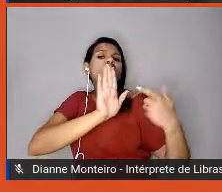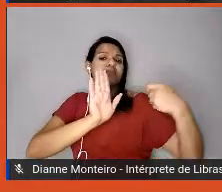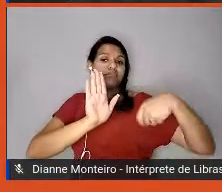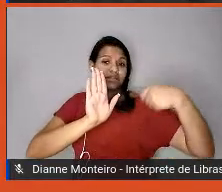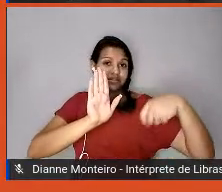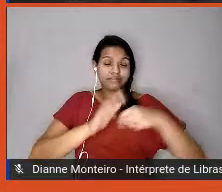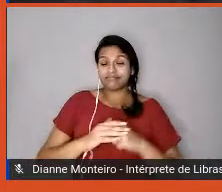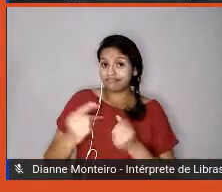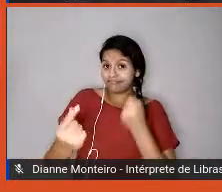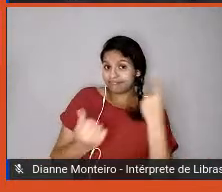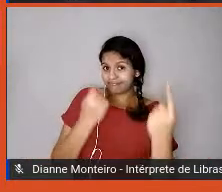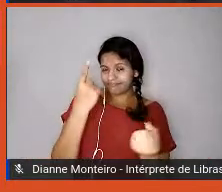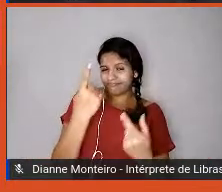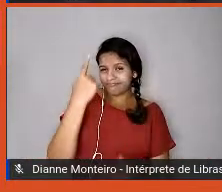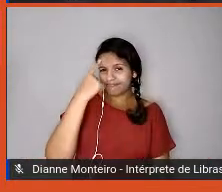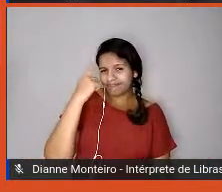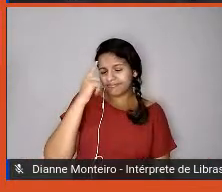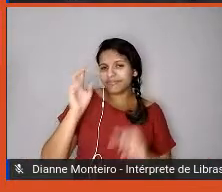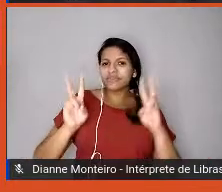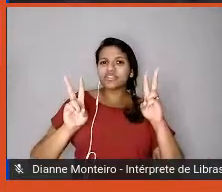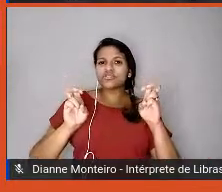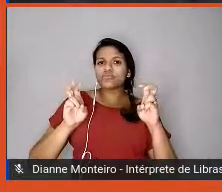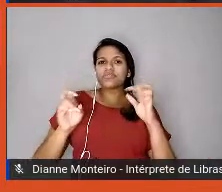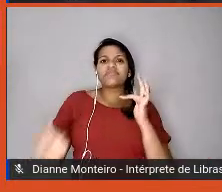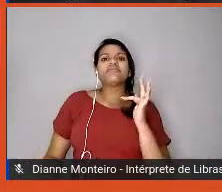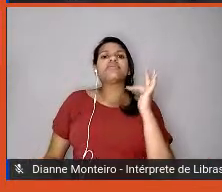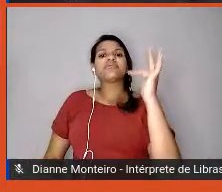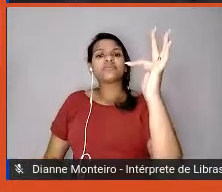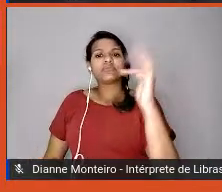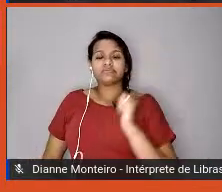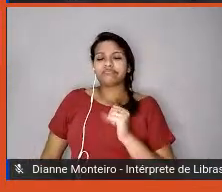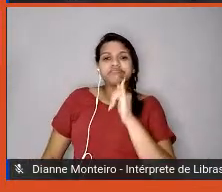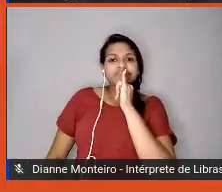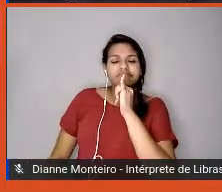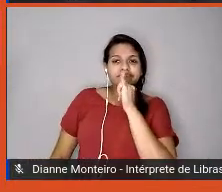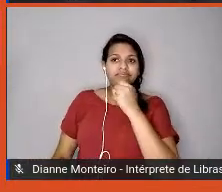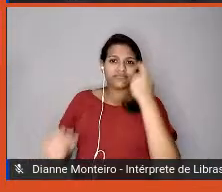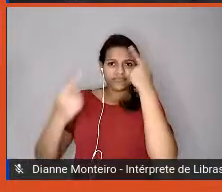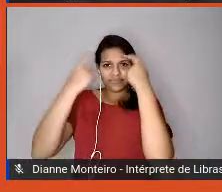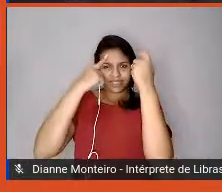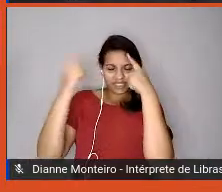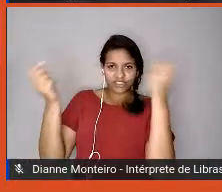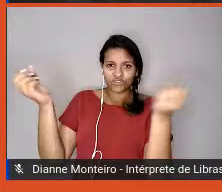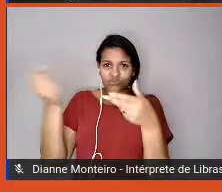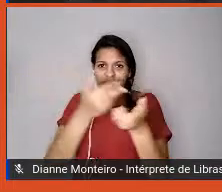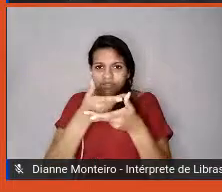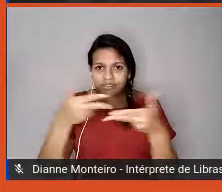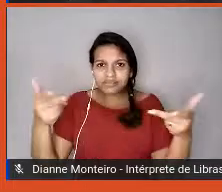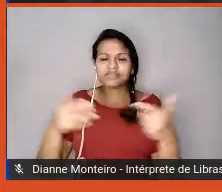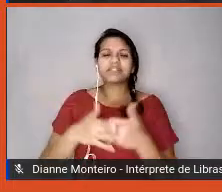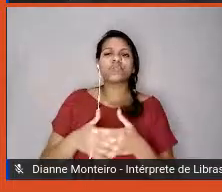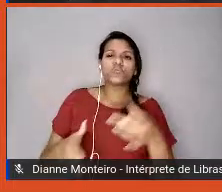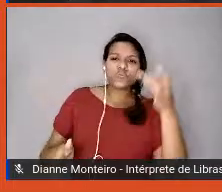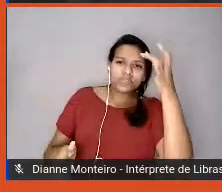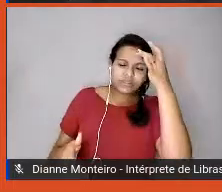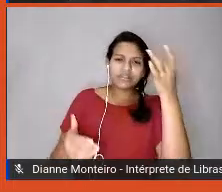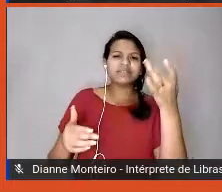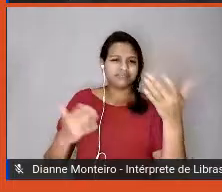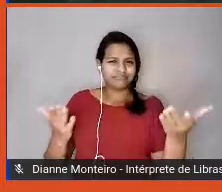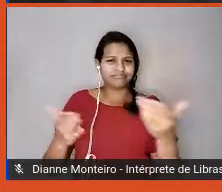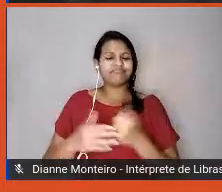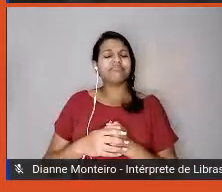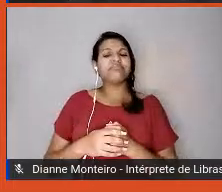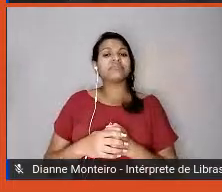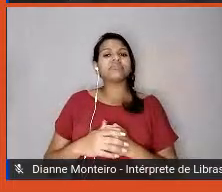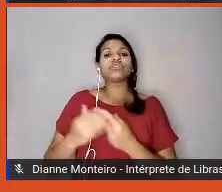inovação, a criatividade, a resiliência. E estando próximo dos colaboradores, ouvindo a real necessidade que